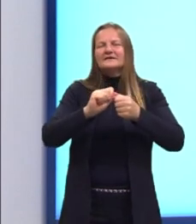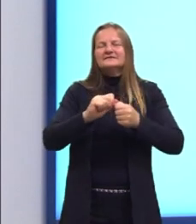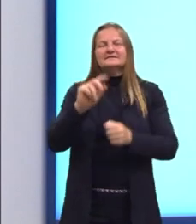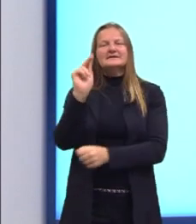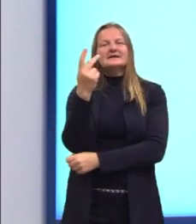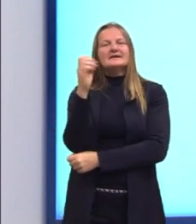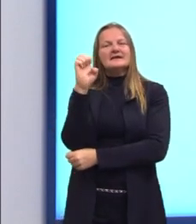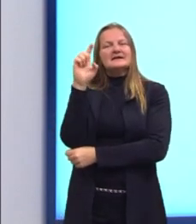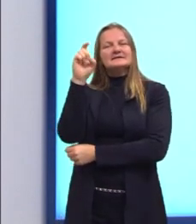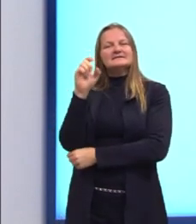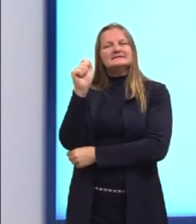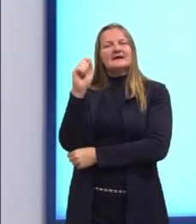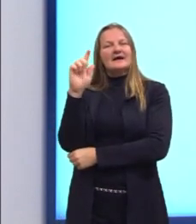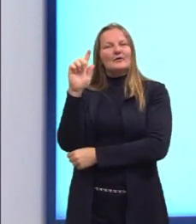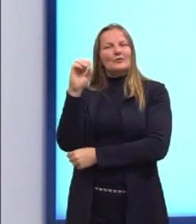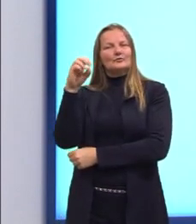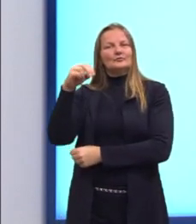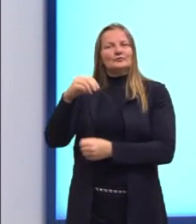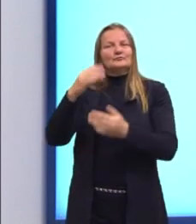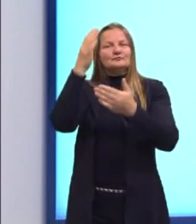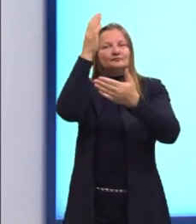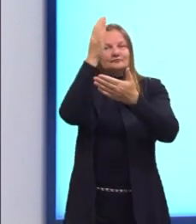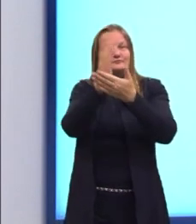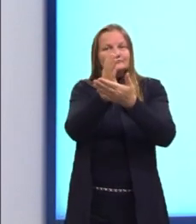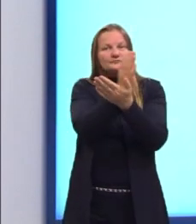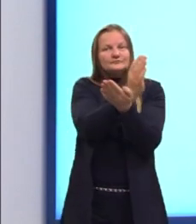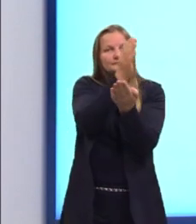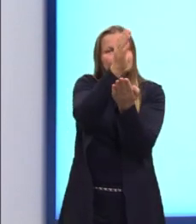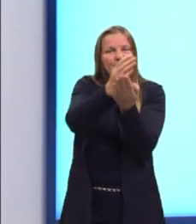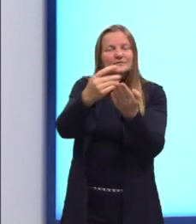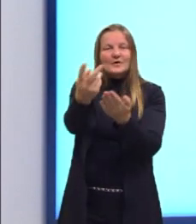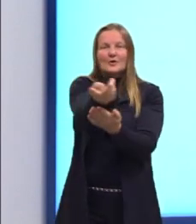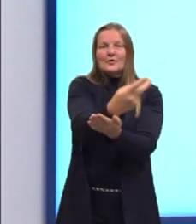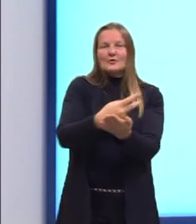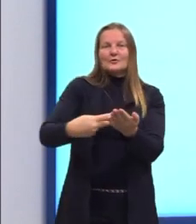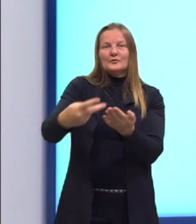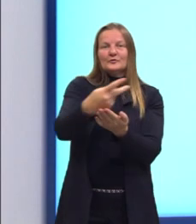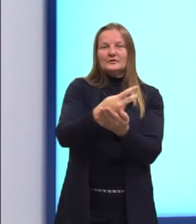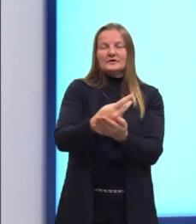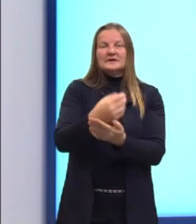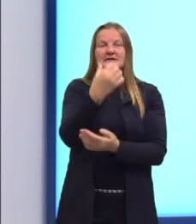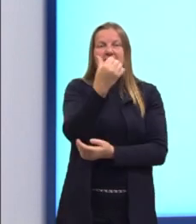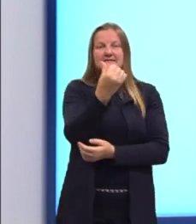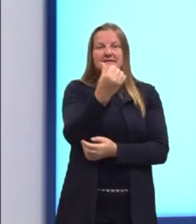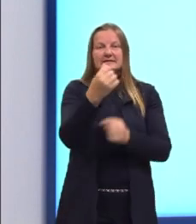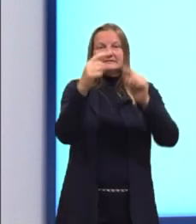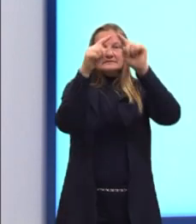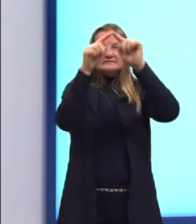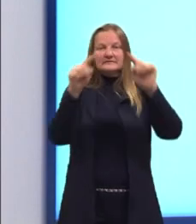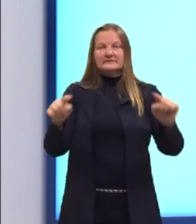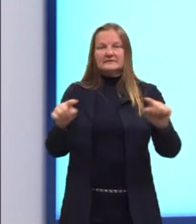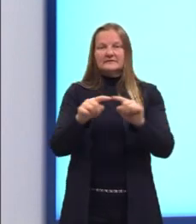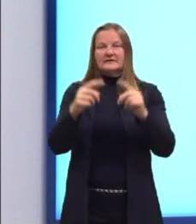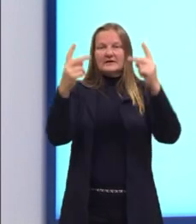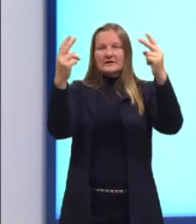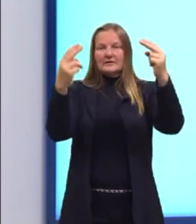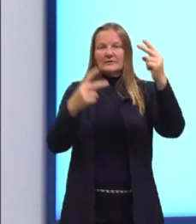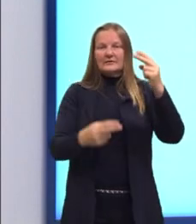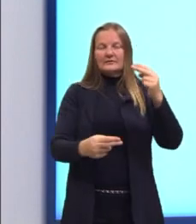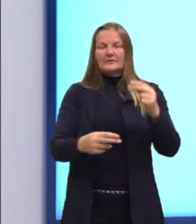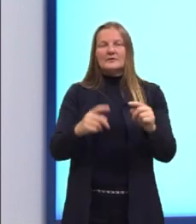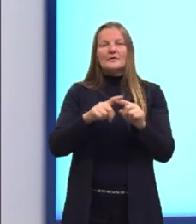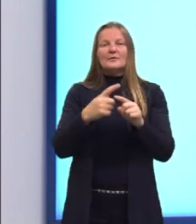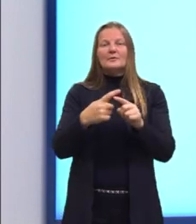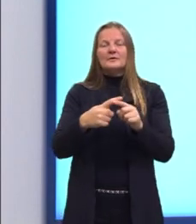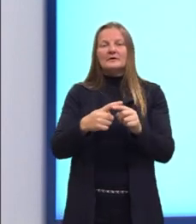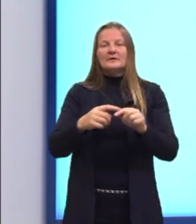hexágono regular. Nós dividimos a figura, então, em seis triângulos equiláteros e utilizamos até a fórmula